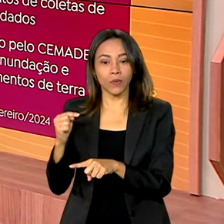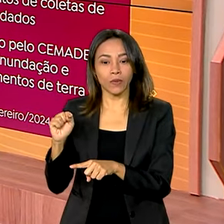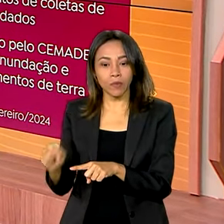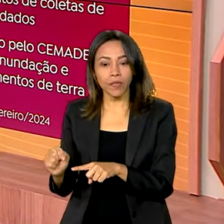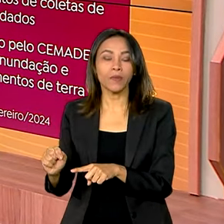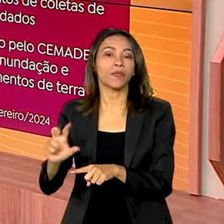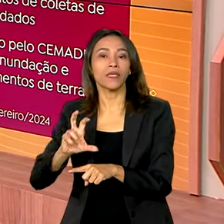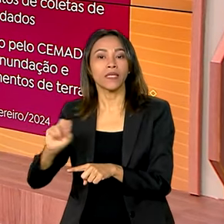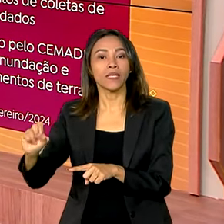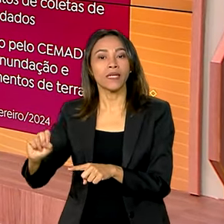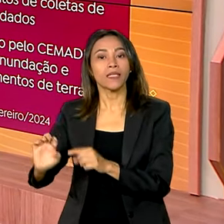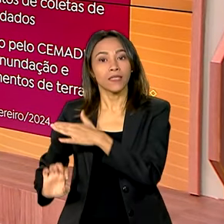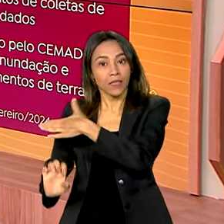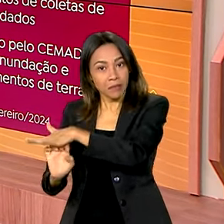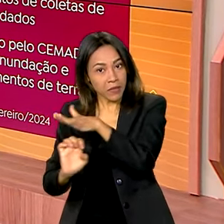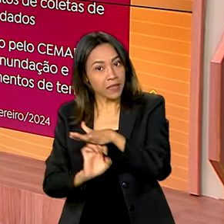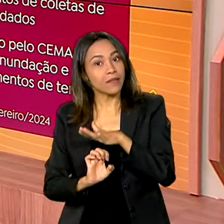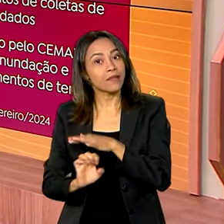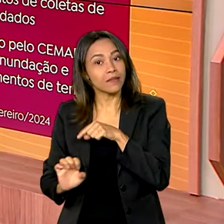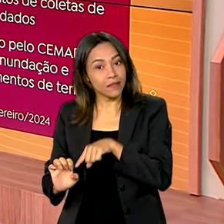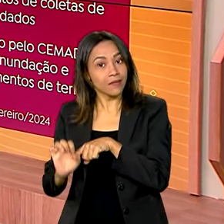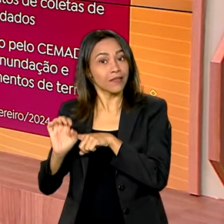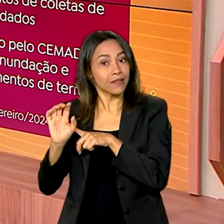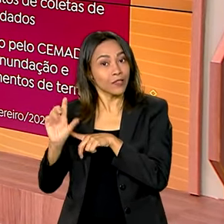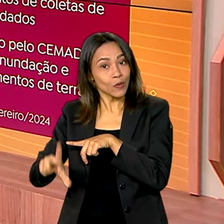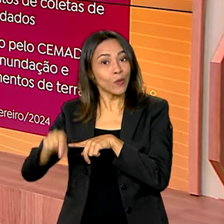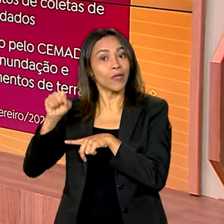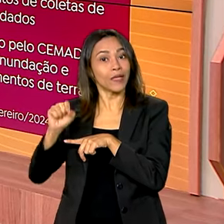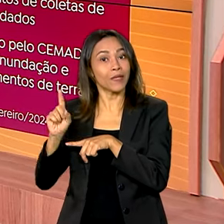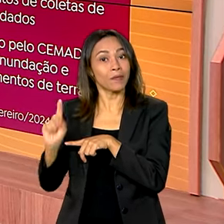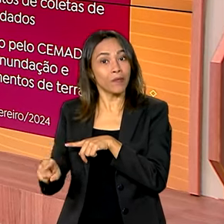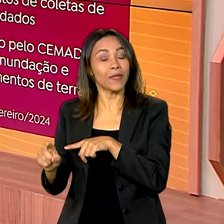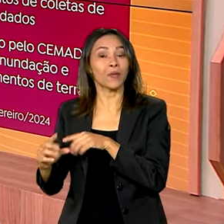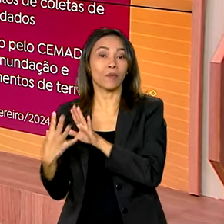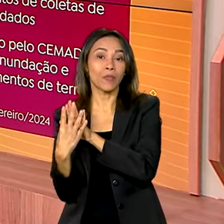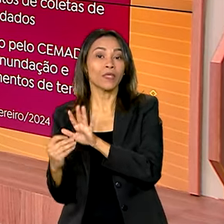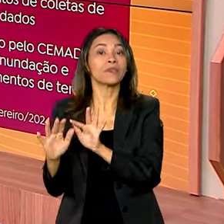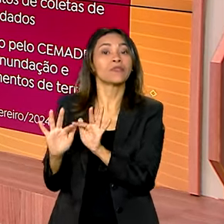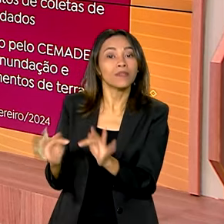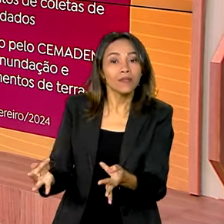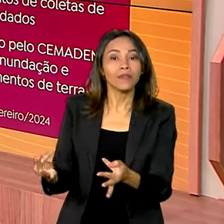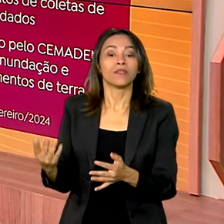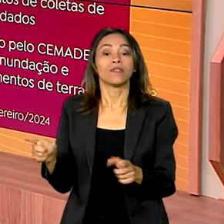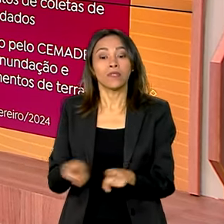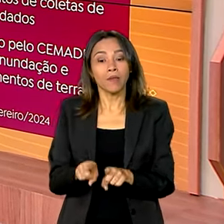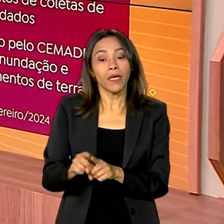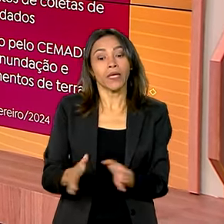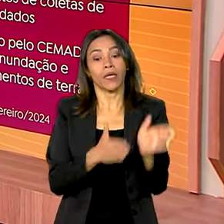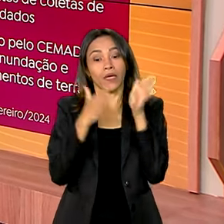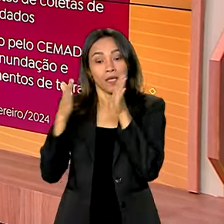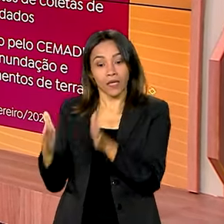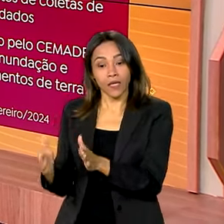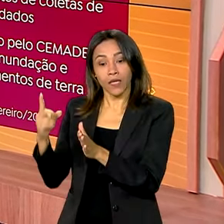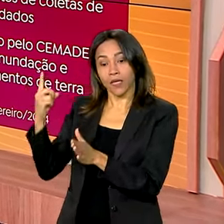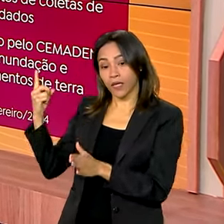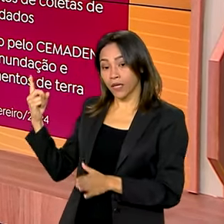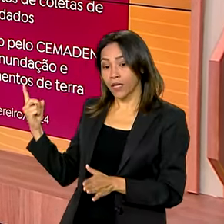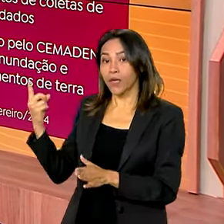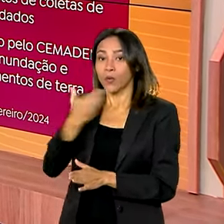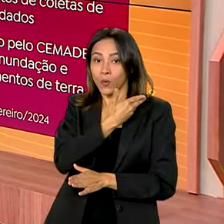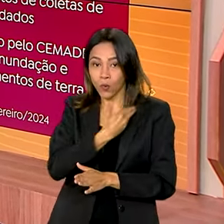e 500 empresas que optaram aí pelo Simples. E o governo federal investe também em monitoramento para prevenir